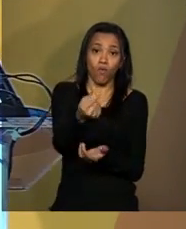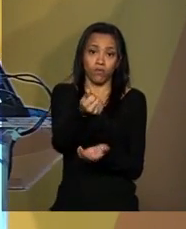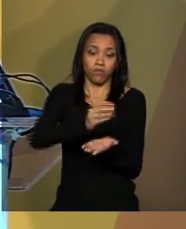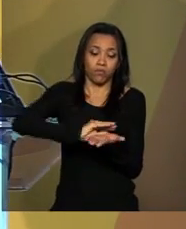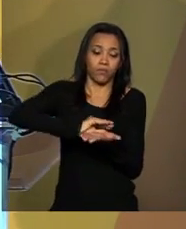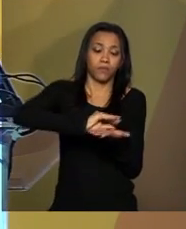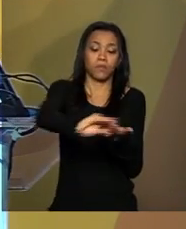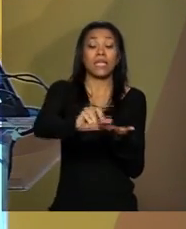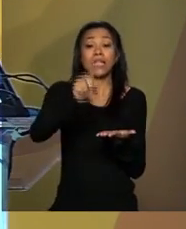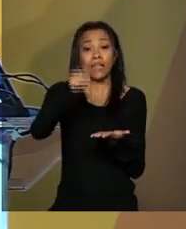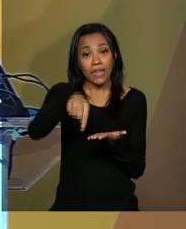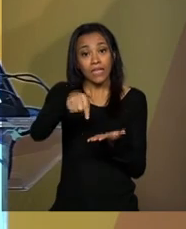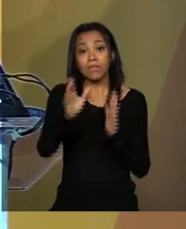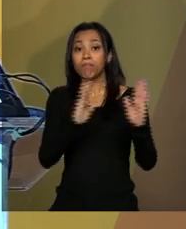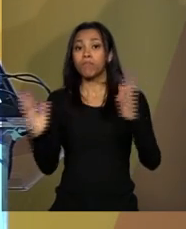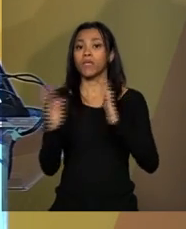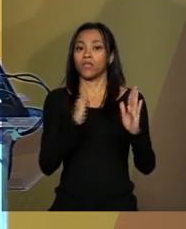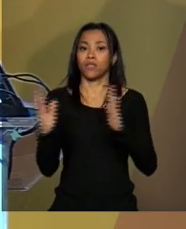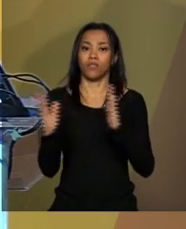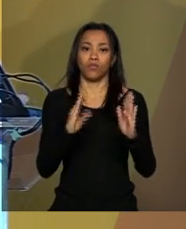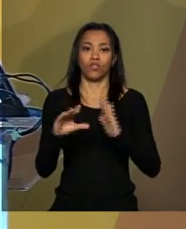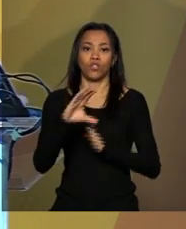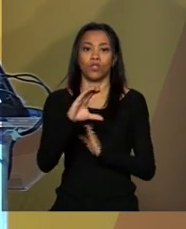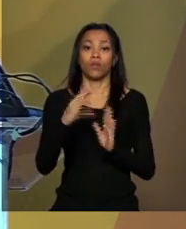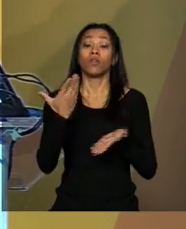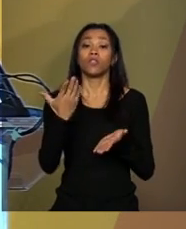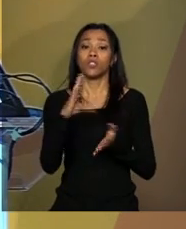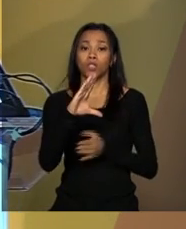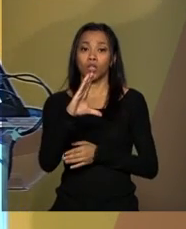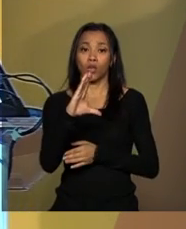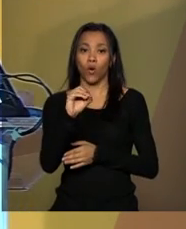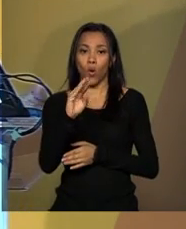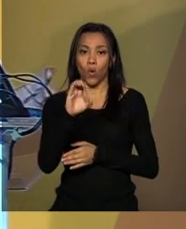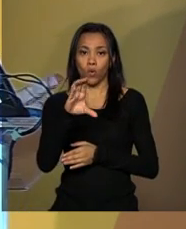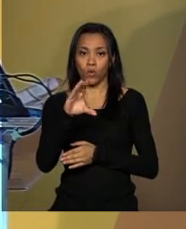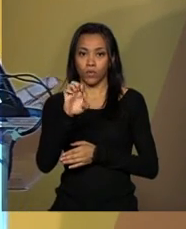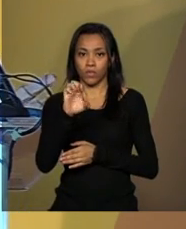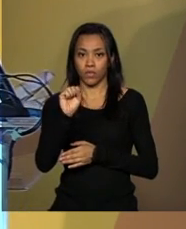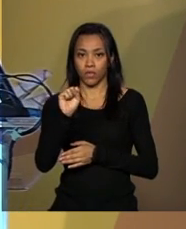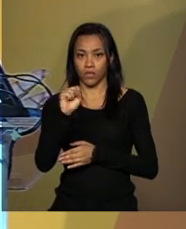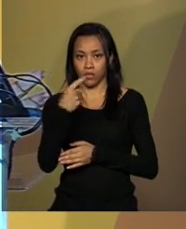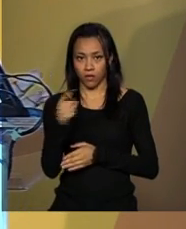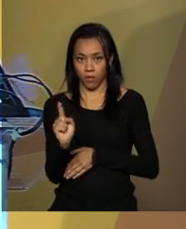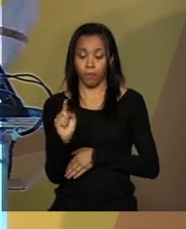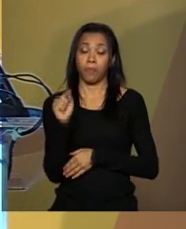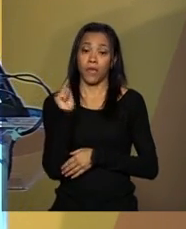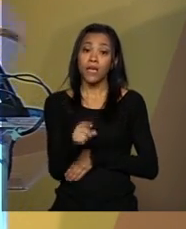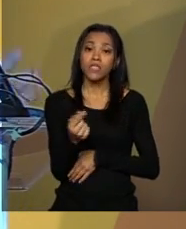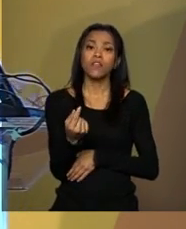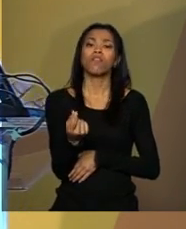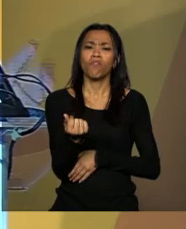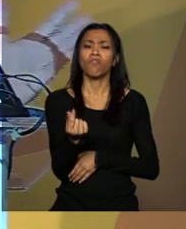período de concessões. deste valor, quase